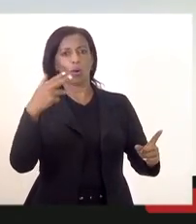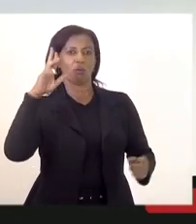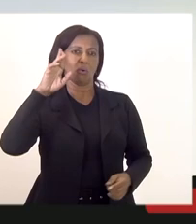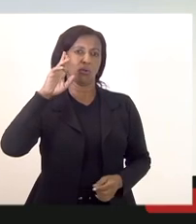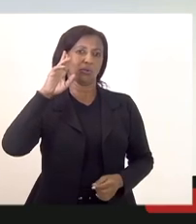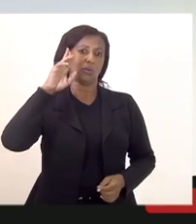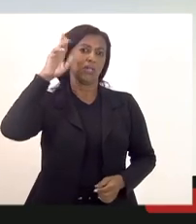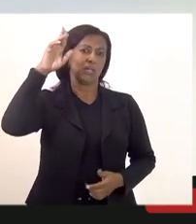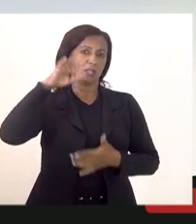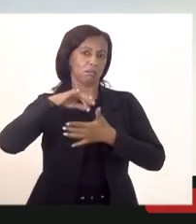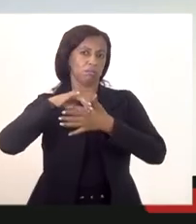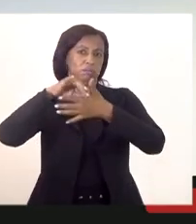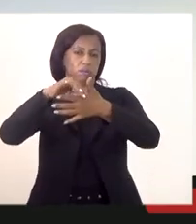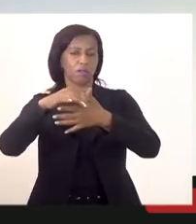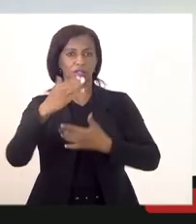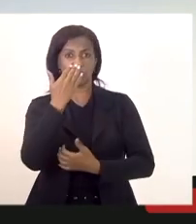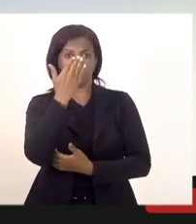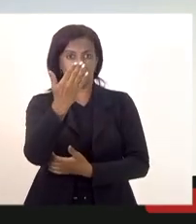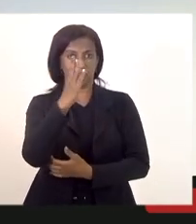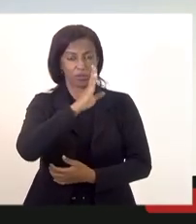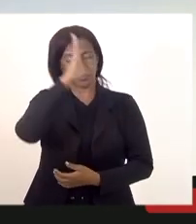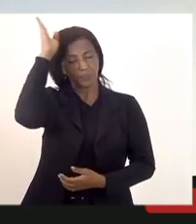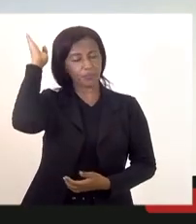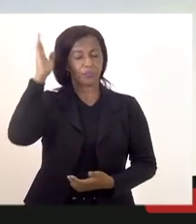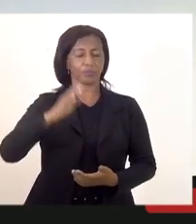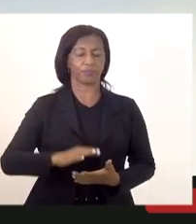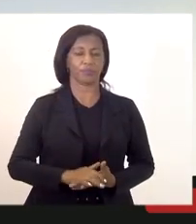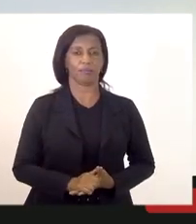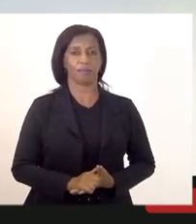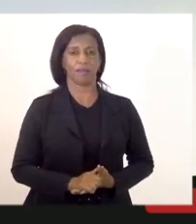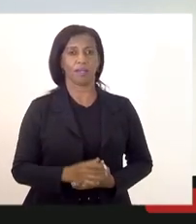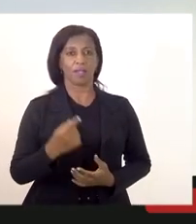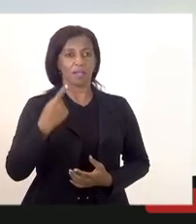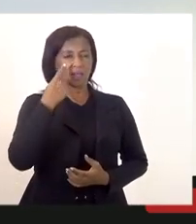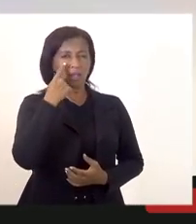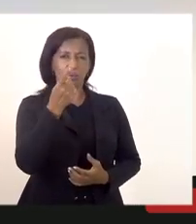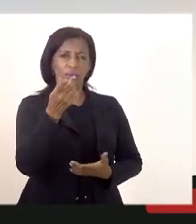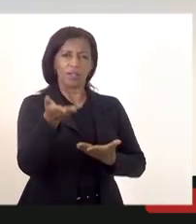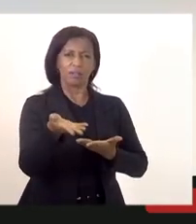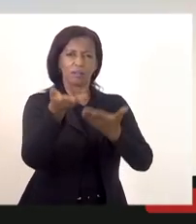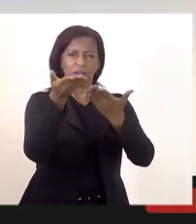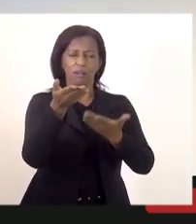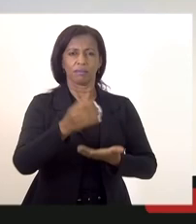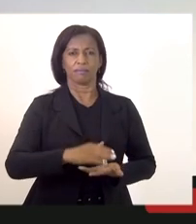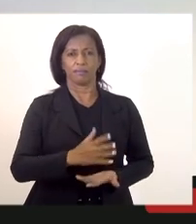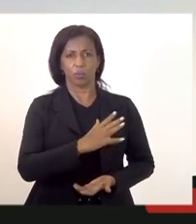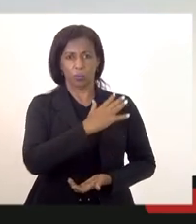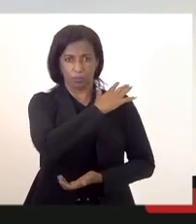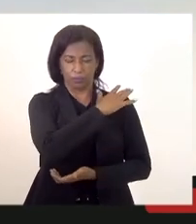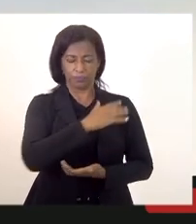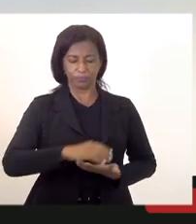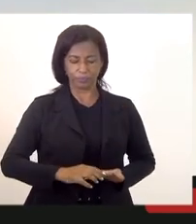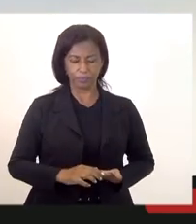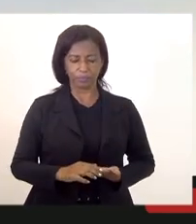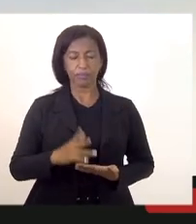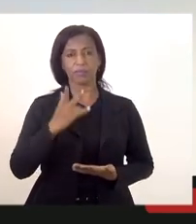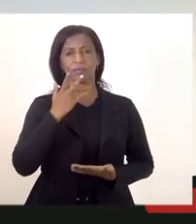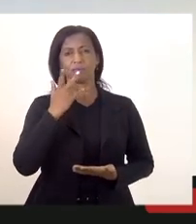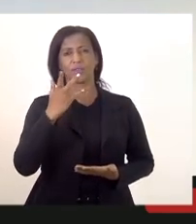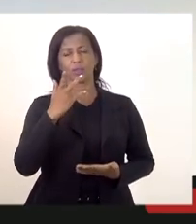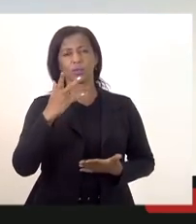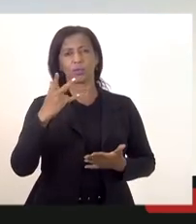na frente do corpo de boneiros eu vi que o senhor falou a respeito do processo